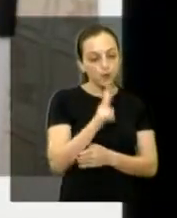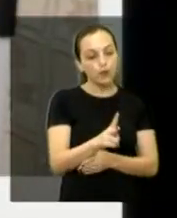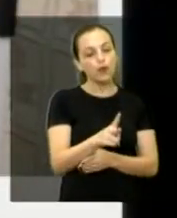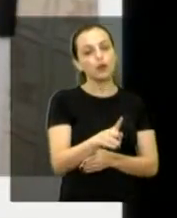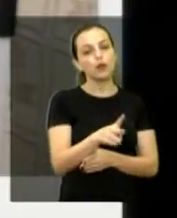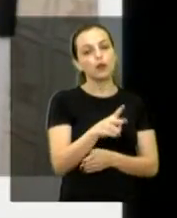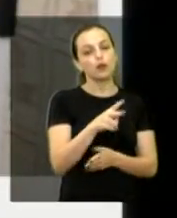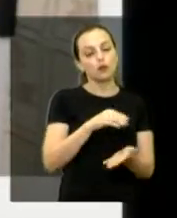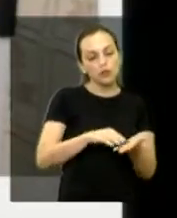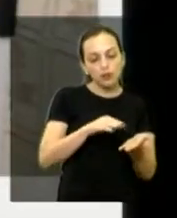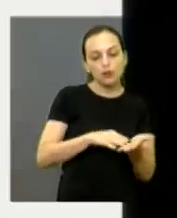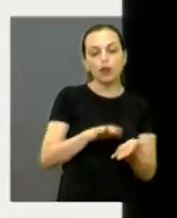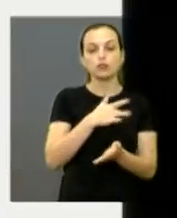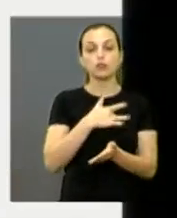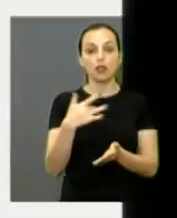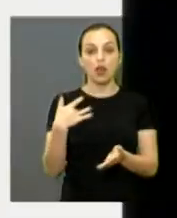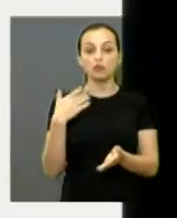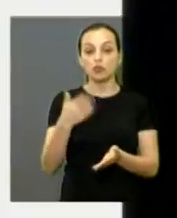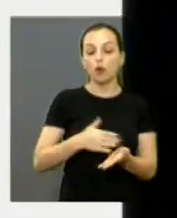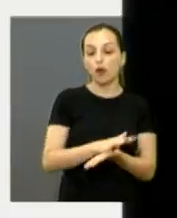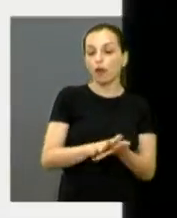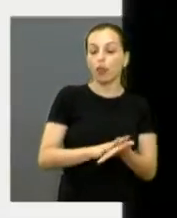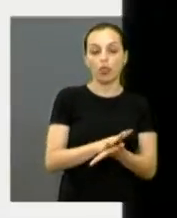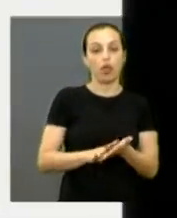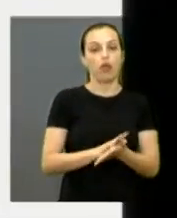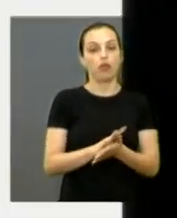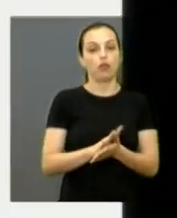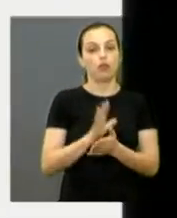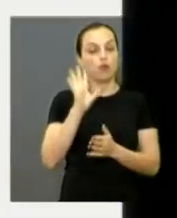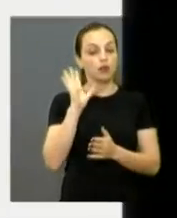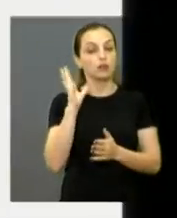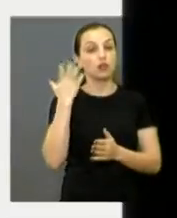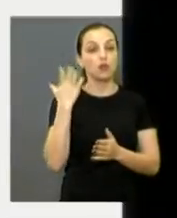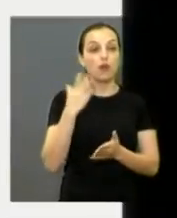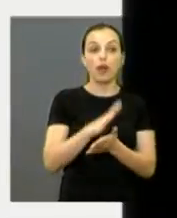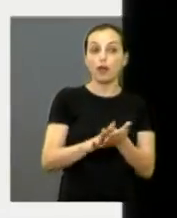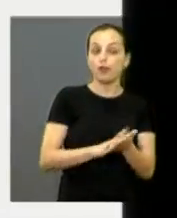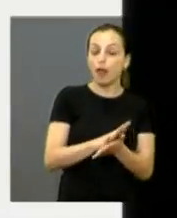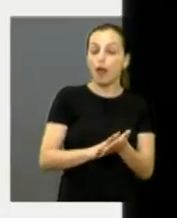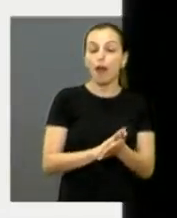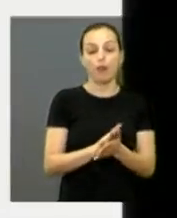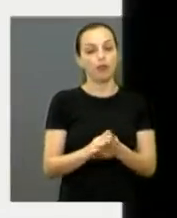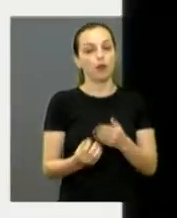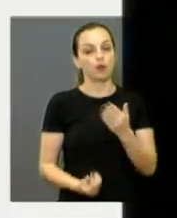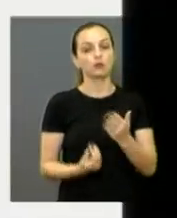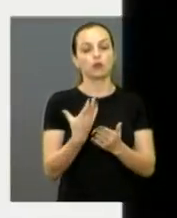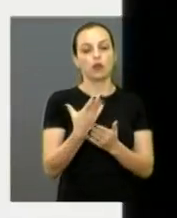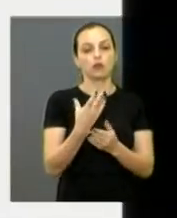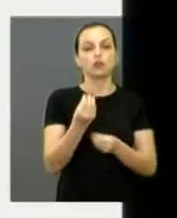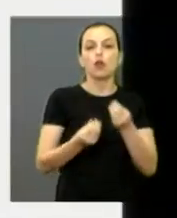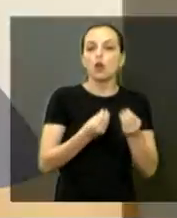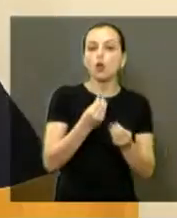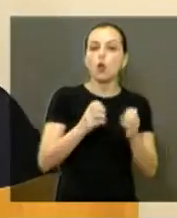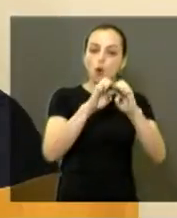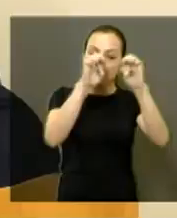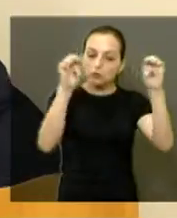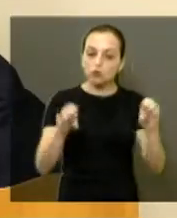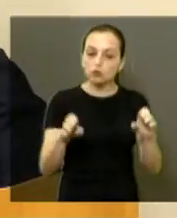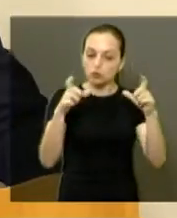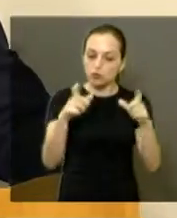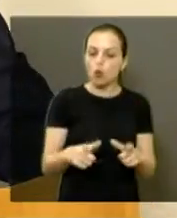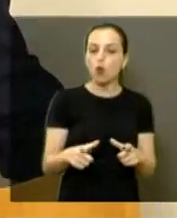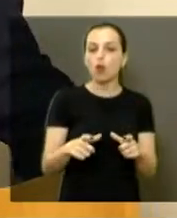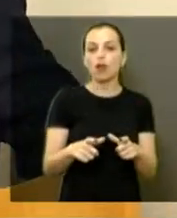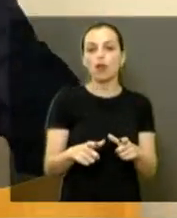secretária de saúde, e até agora nada, disse que vai resolver, resolver e não resolve, não é questão só da estrutura do local, que não tem condições, a